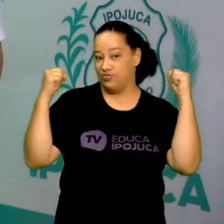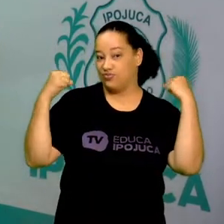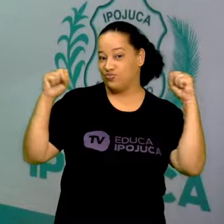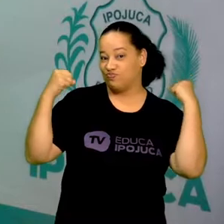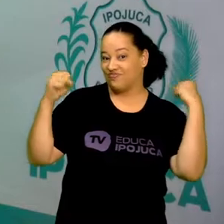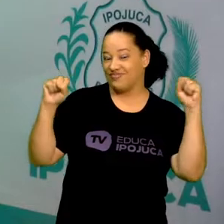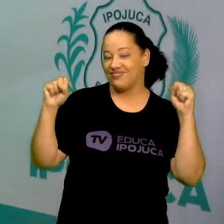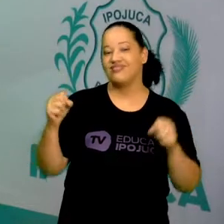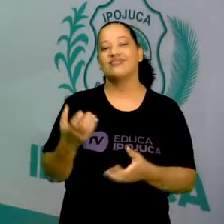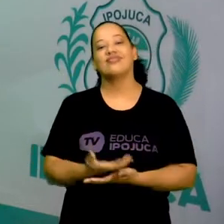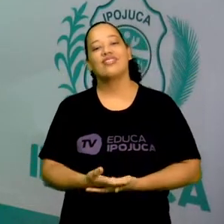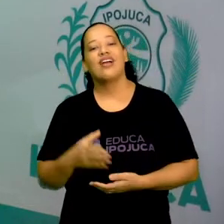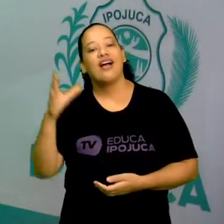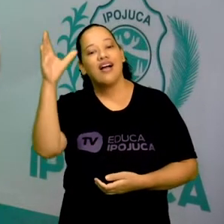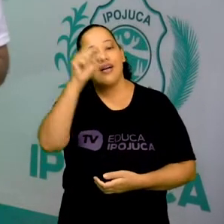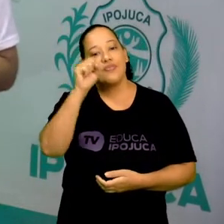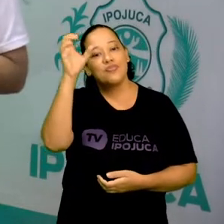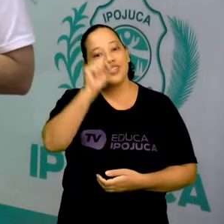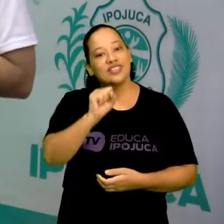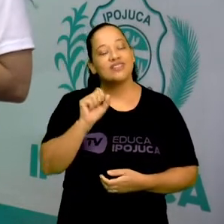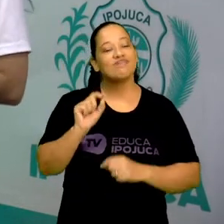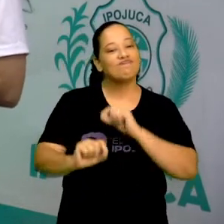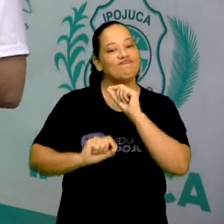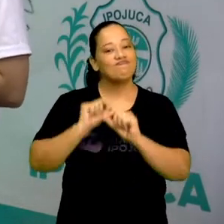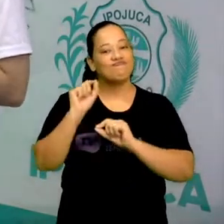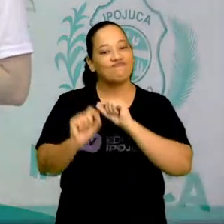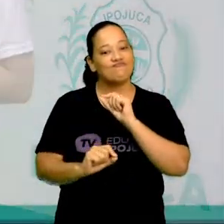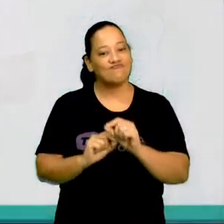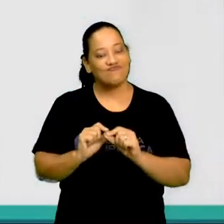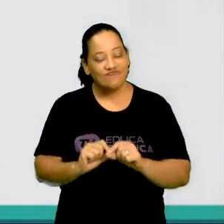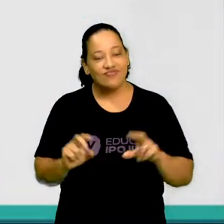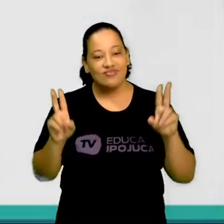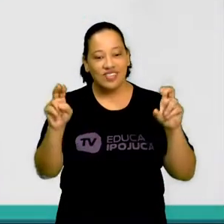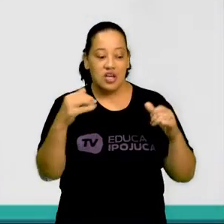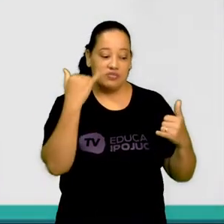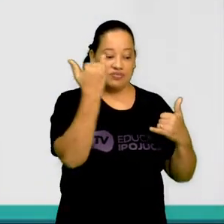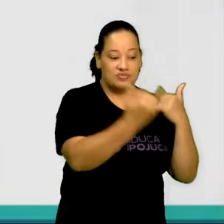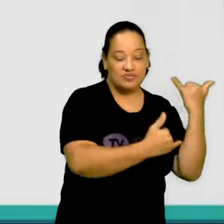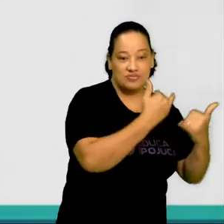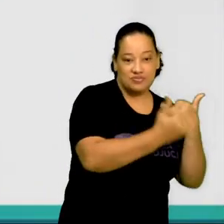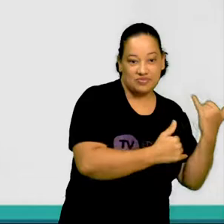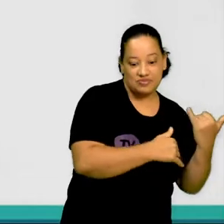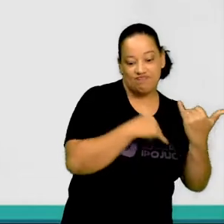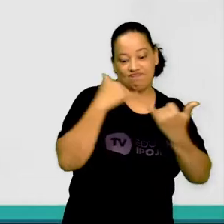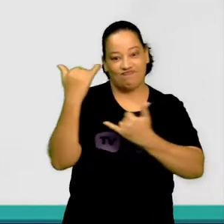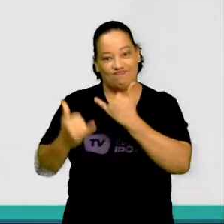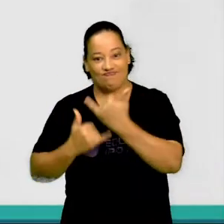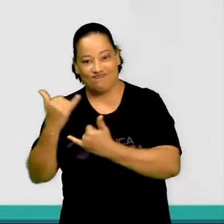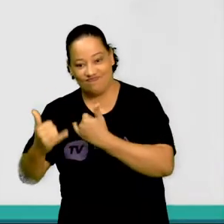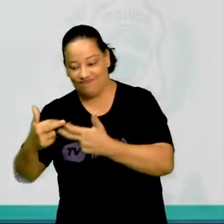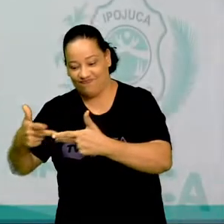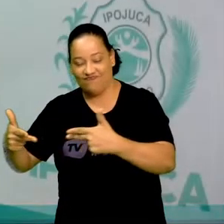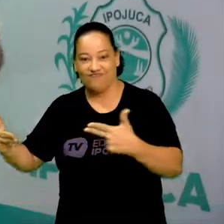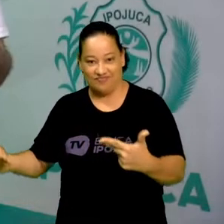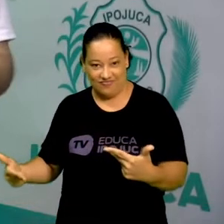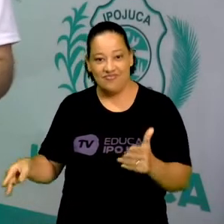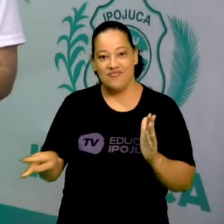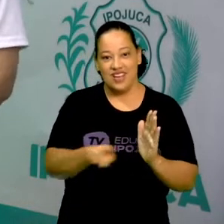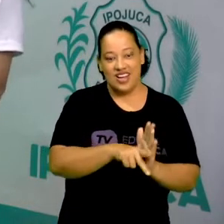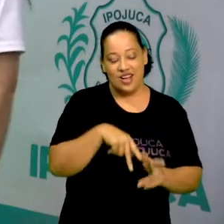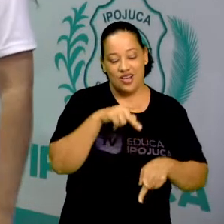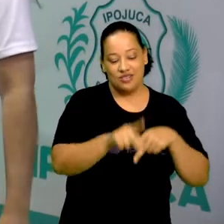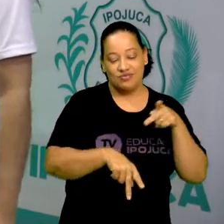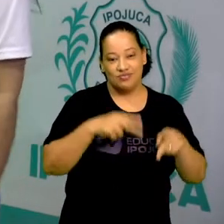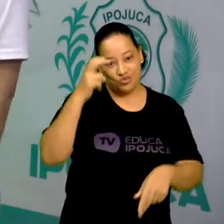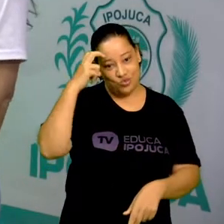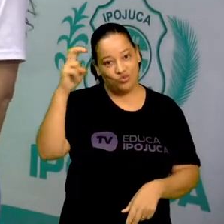física nós iremos falar sobre jogos e brincadeiras da cultura popular. Vamos lá?